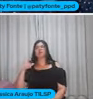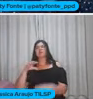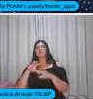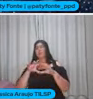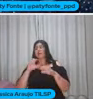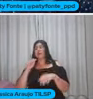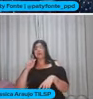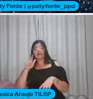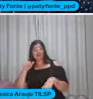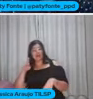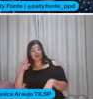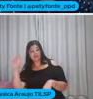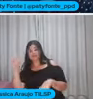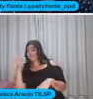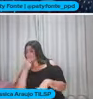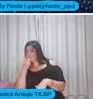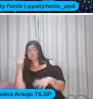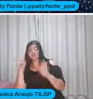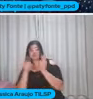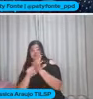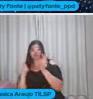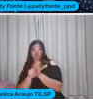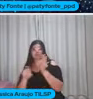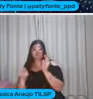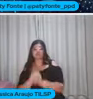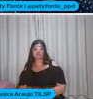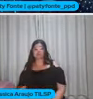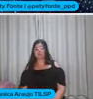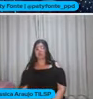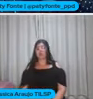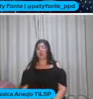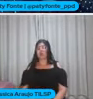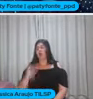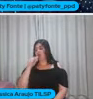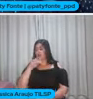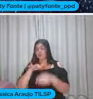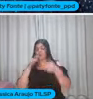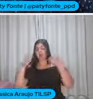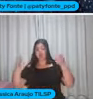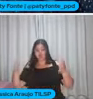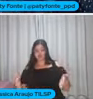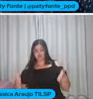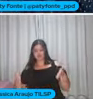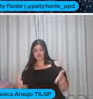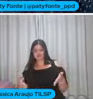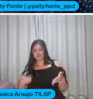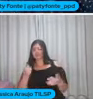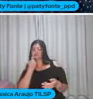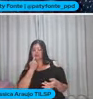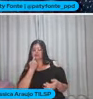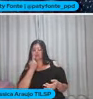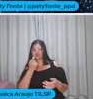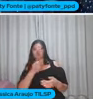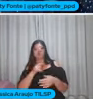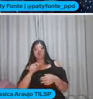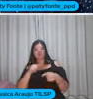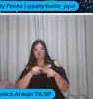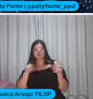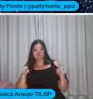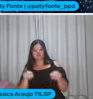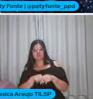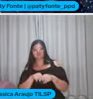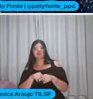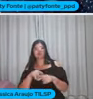A várias perguntas Então Um aquário Montado na sala Um insetário